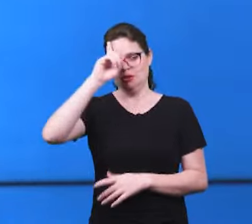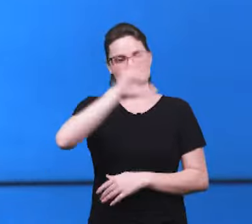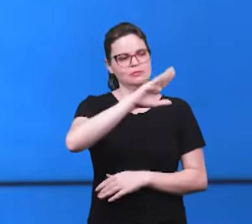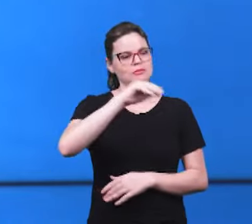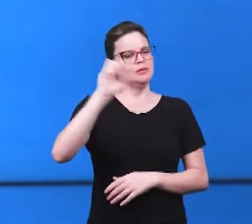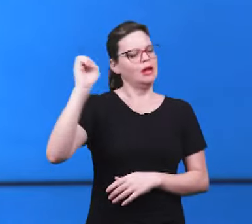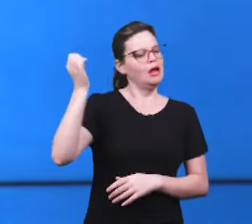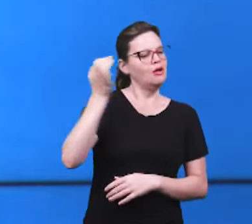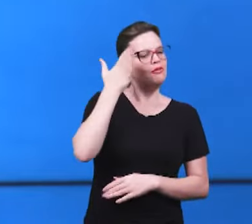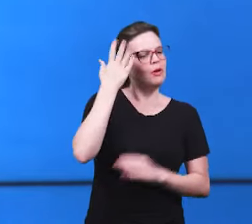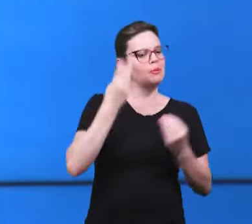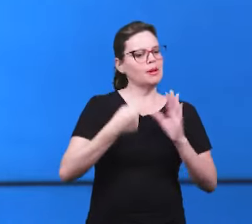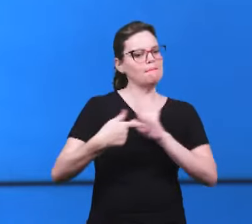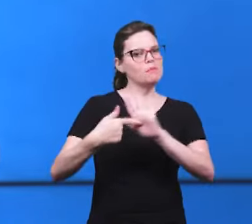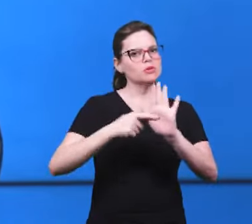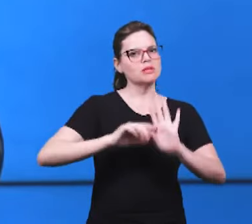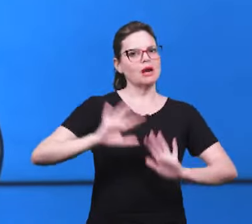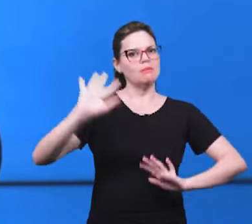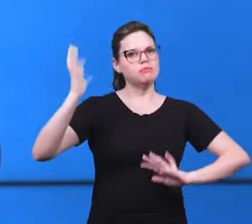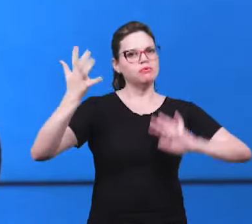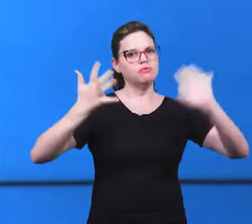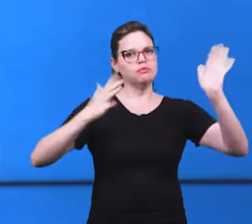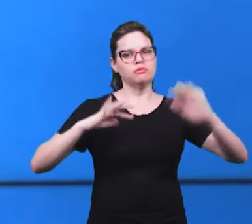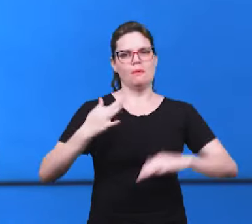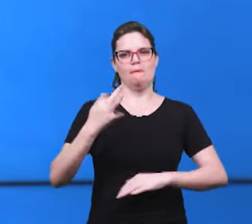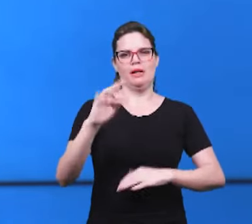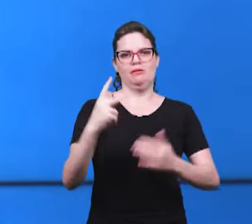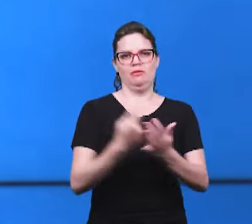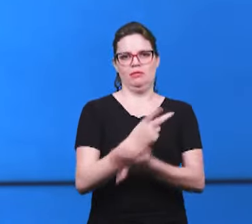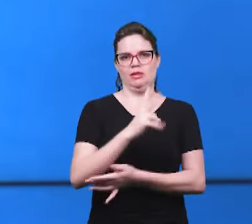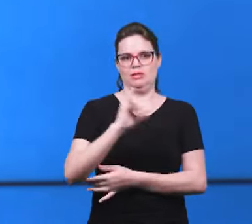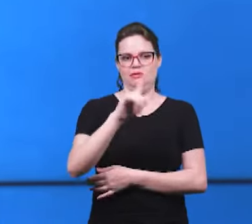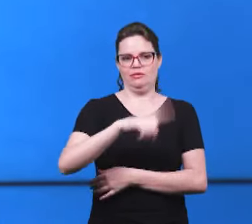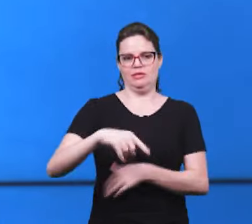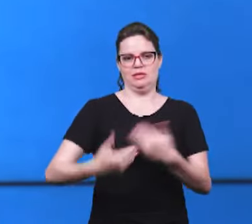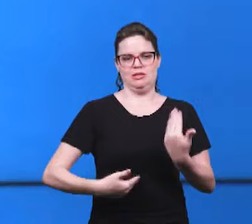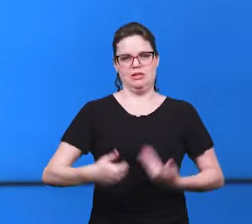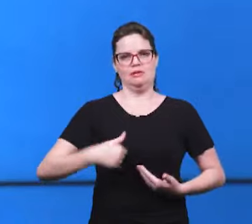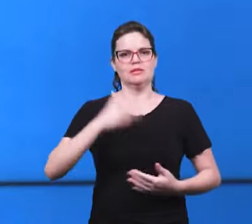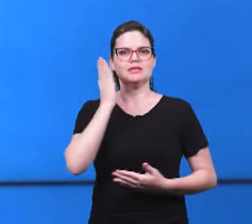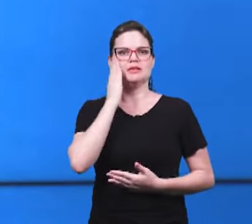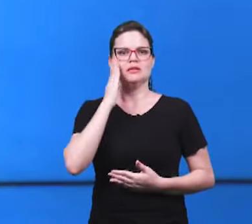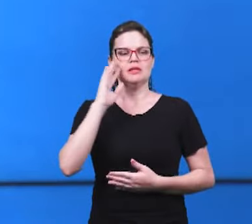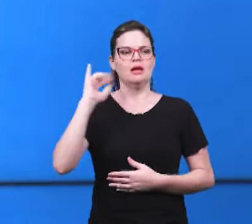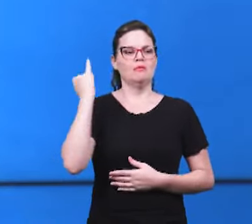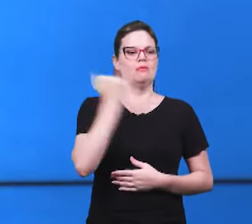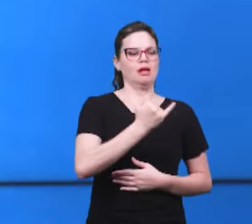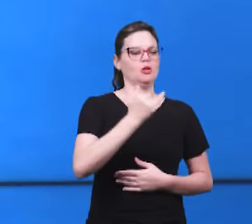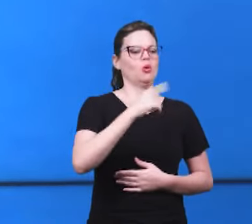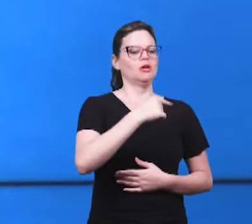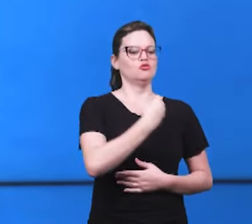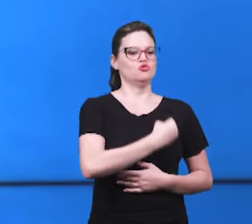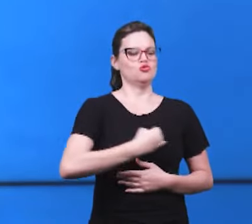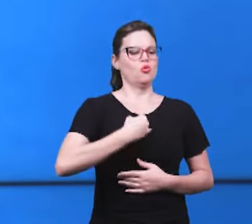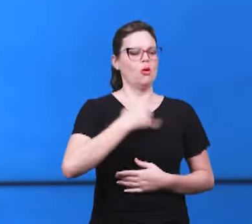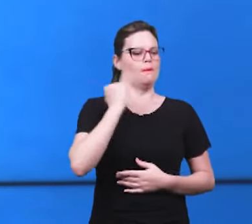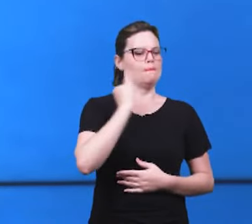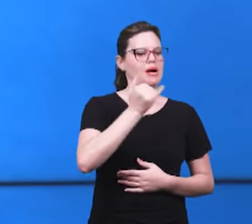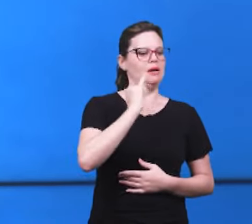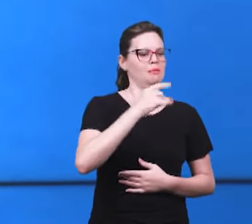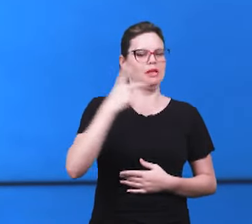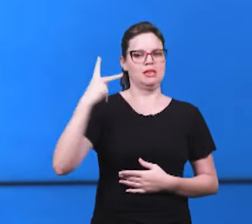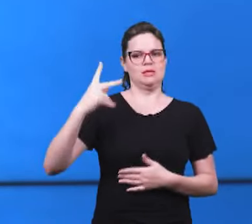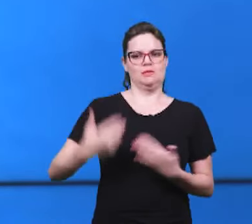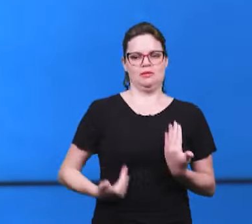mostrar aos seus servos as coisas que brevemente devem acontecer. E pelo seu anjo, as enviou e as notificou a João,